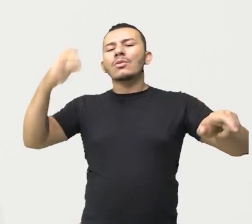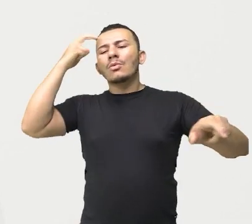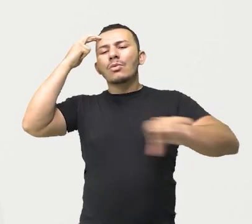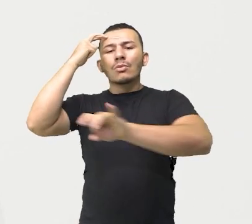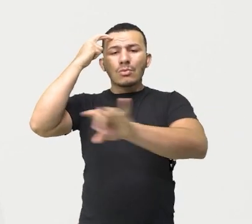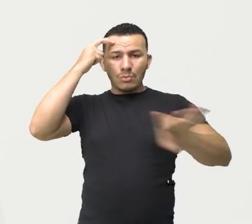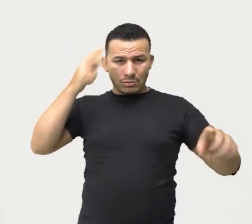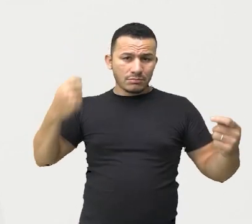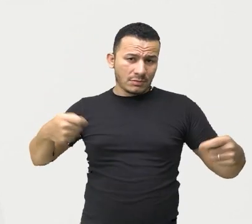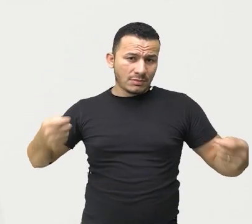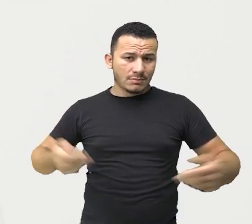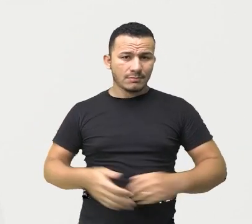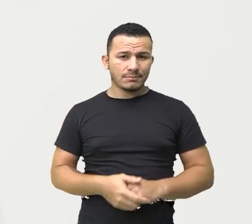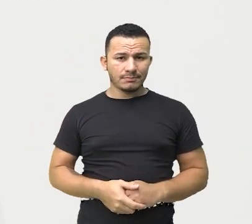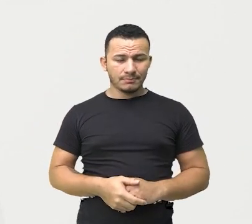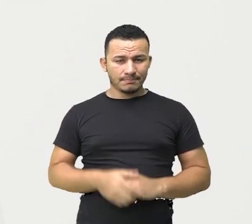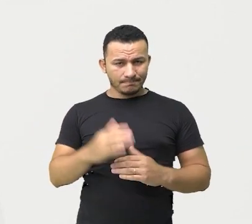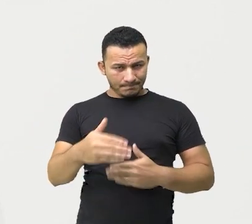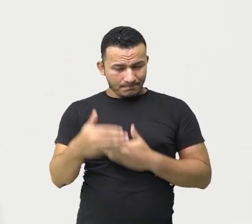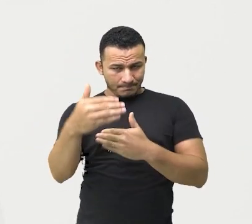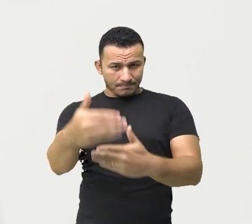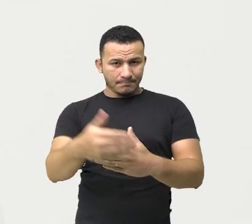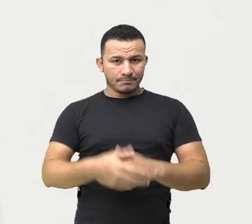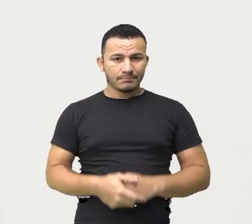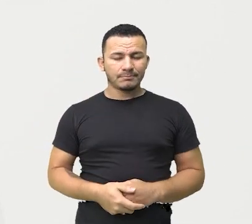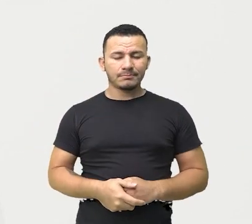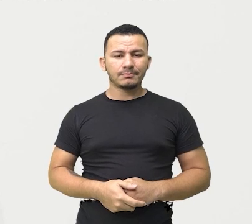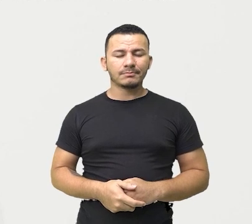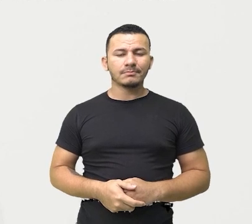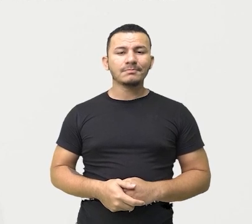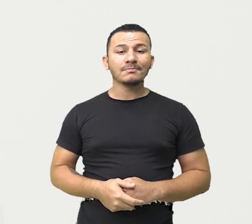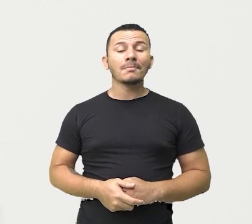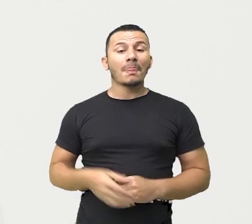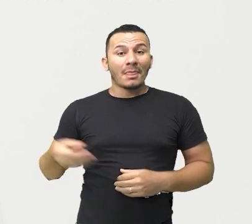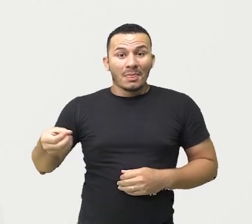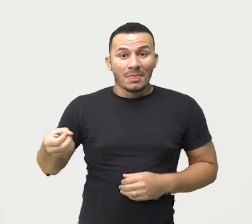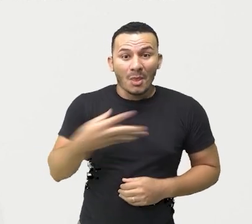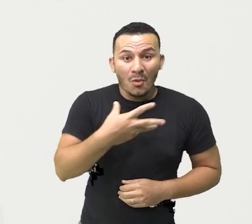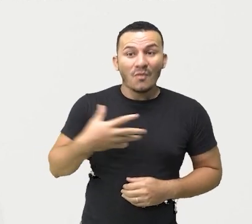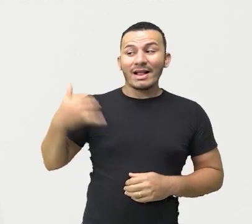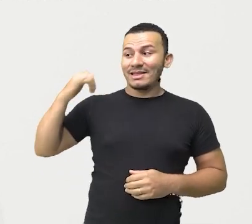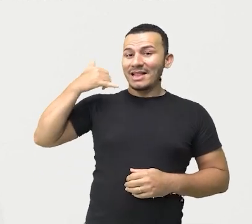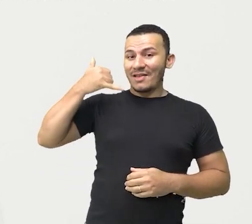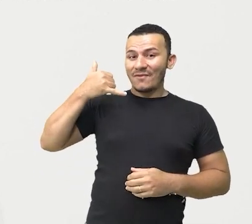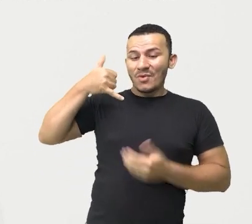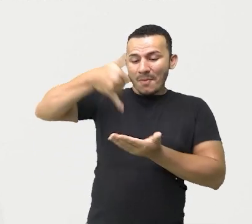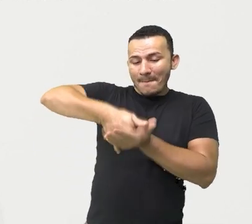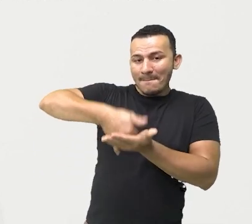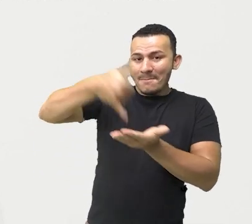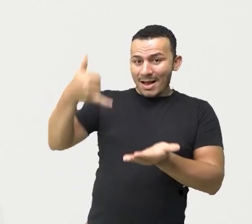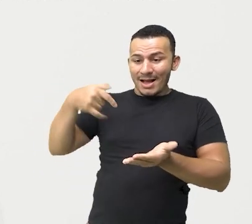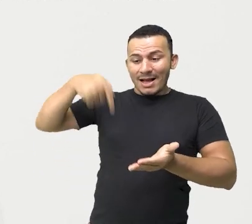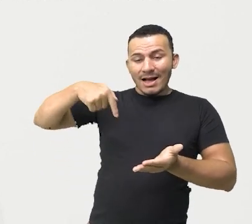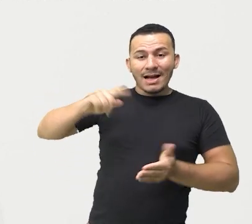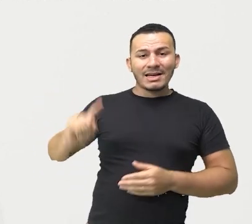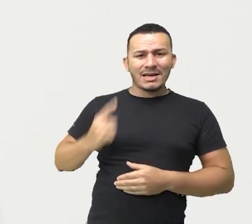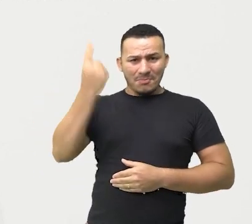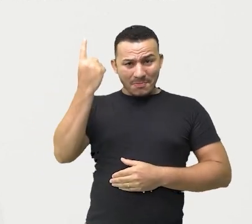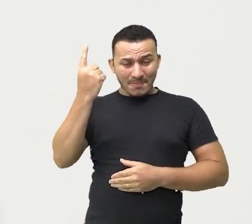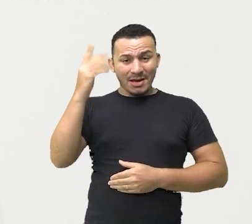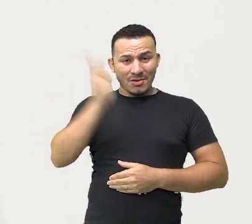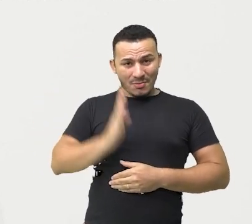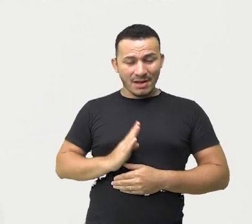Mais adiante, olha só. A chegada do telefone. O primeiro telefone foi instalado aqui no Brasil em